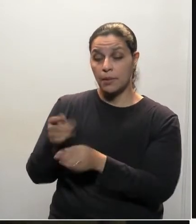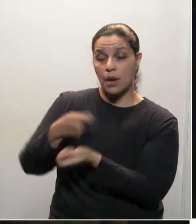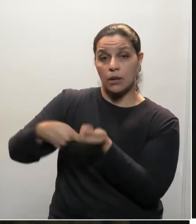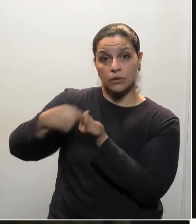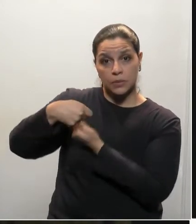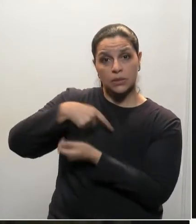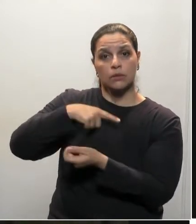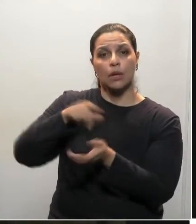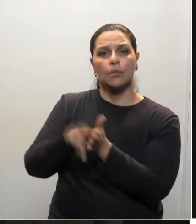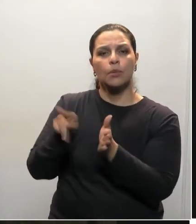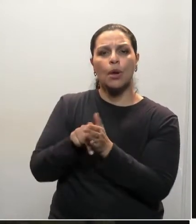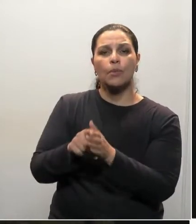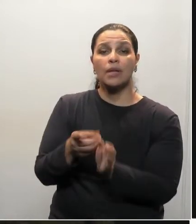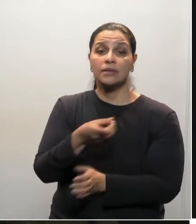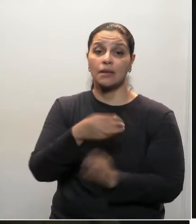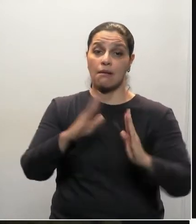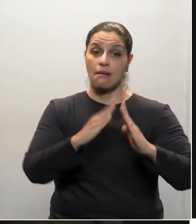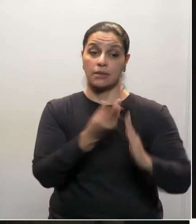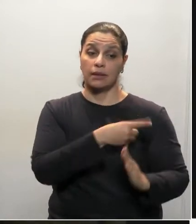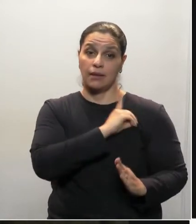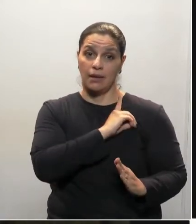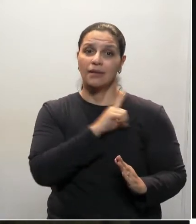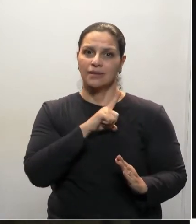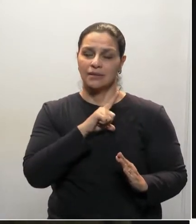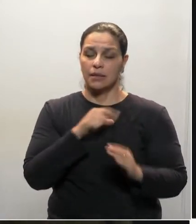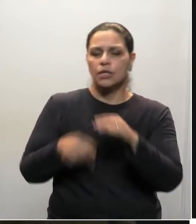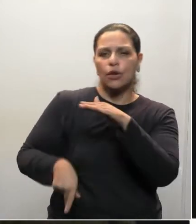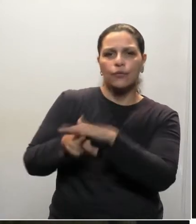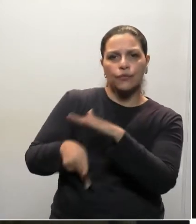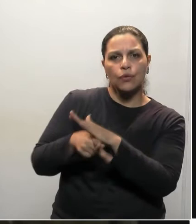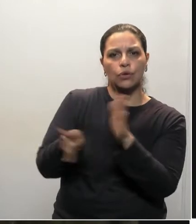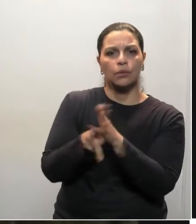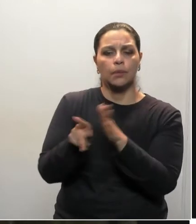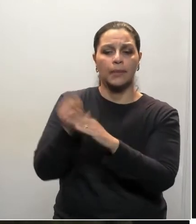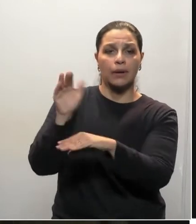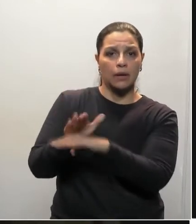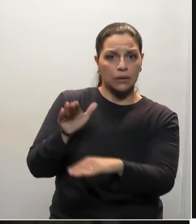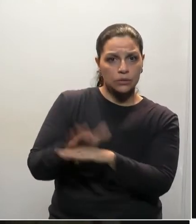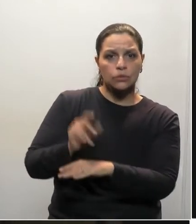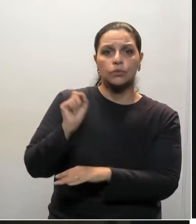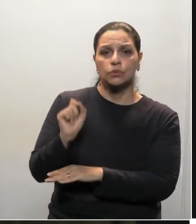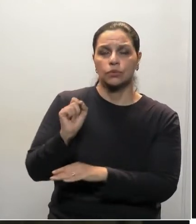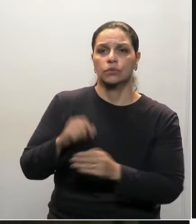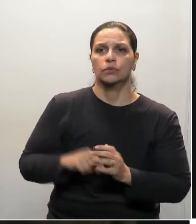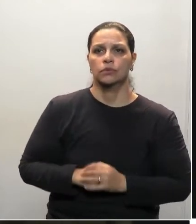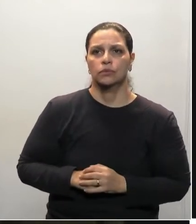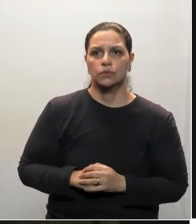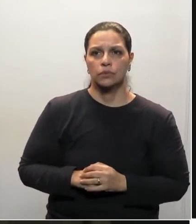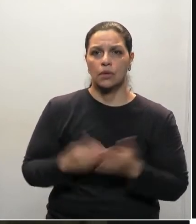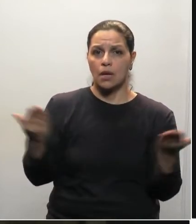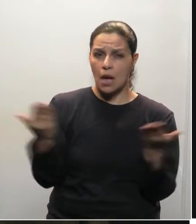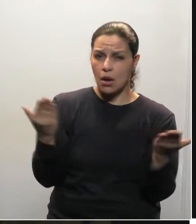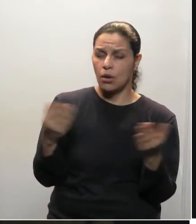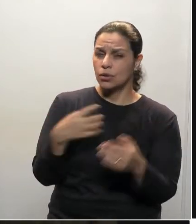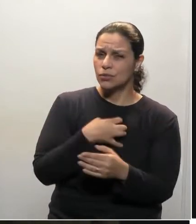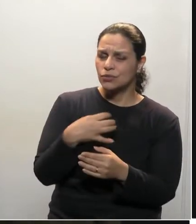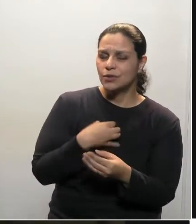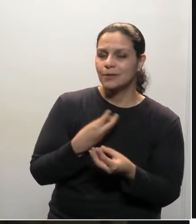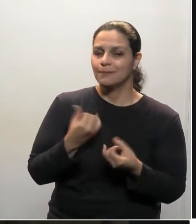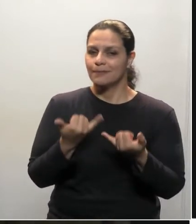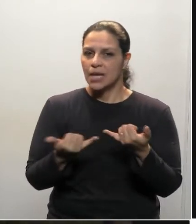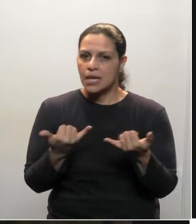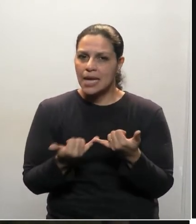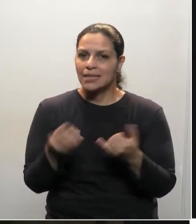das delegacias. E esse fundo vai ajudar, vai ajudar de uma maneira um pouco até